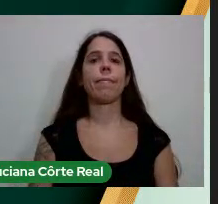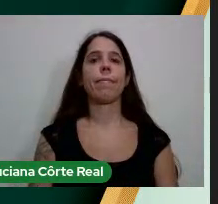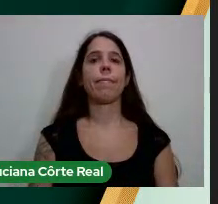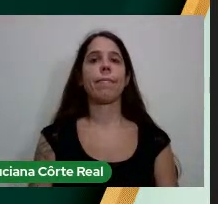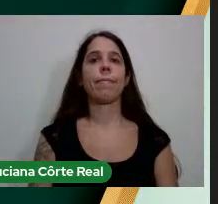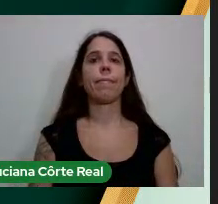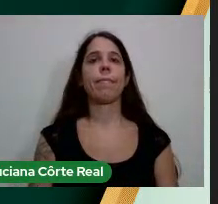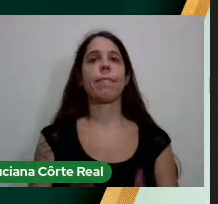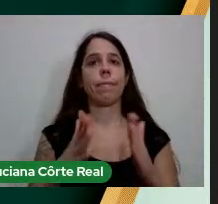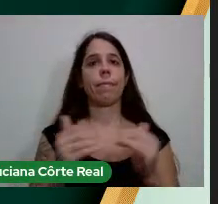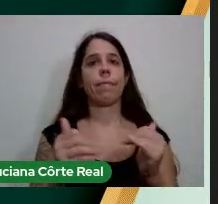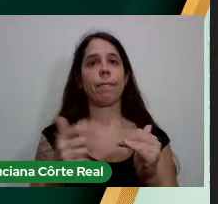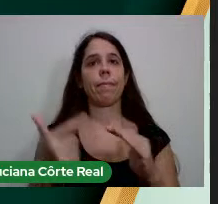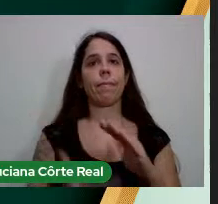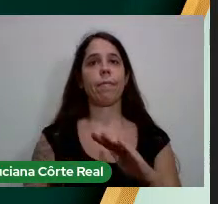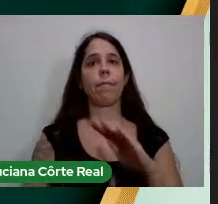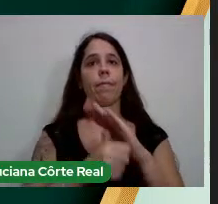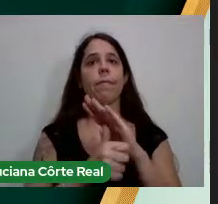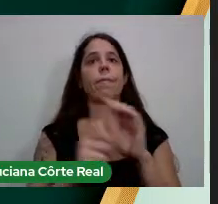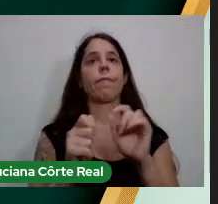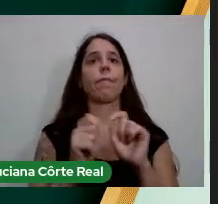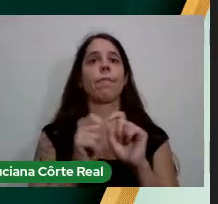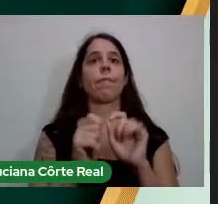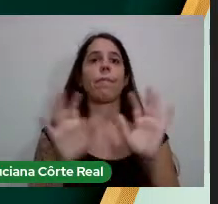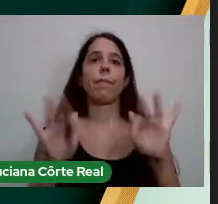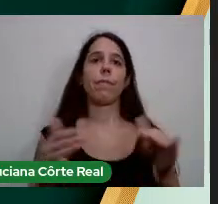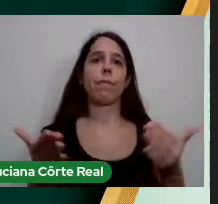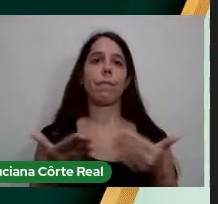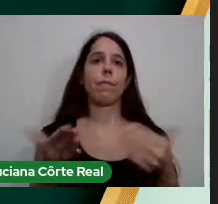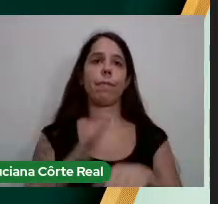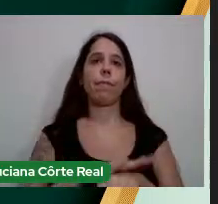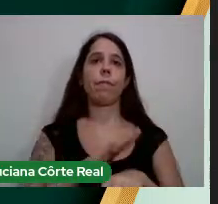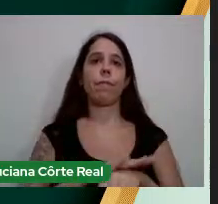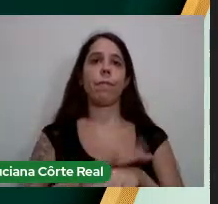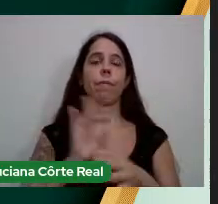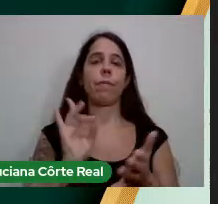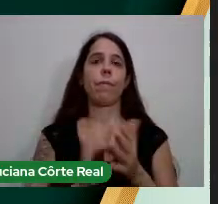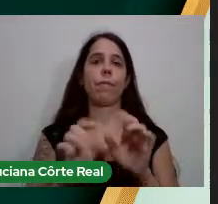Policitamos Para reitor O encerramento Da sucessão Polêmica